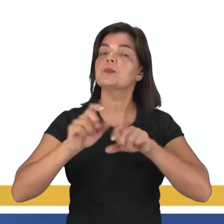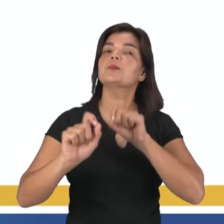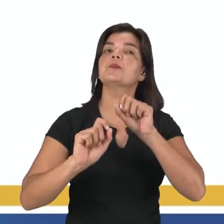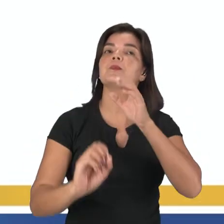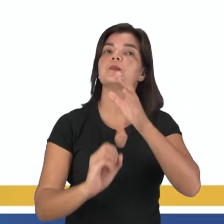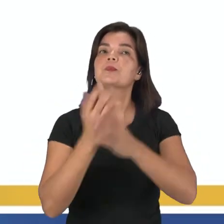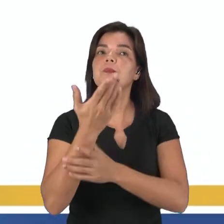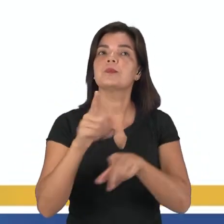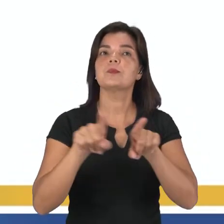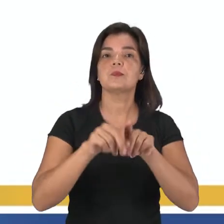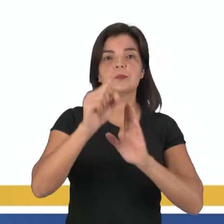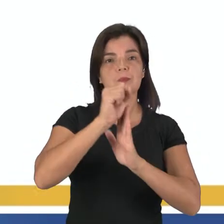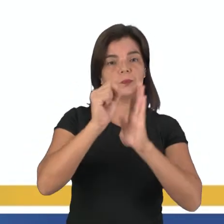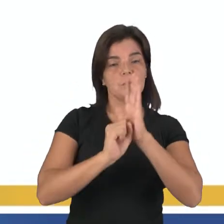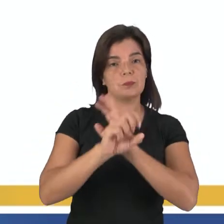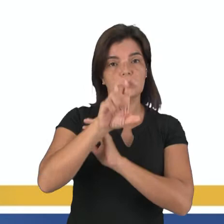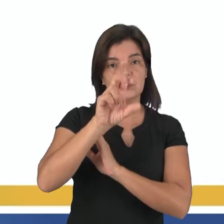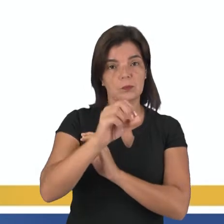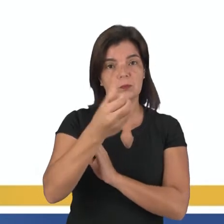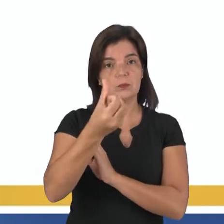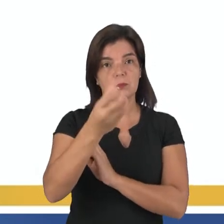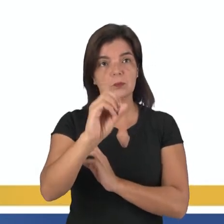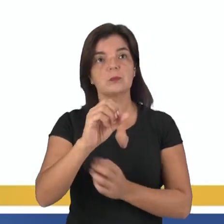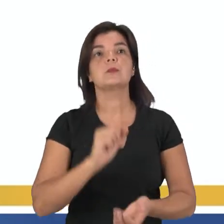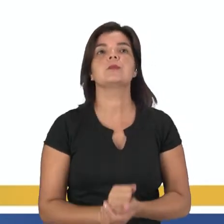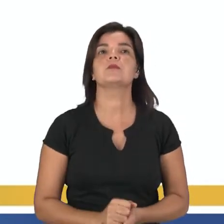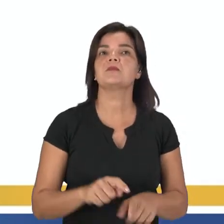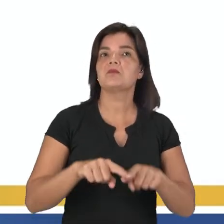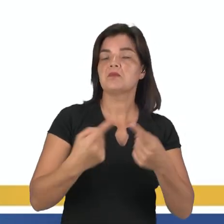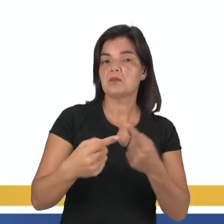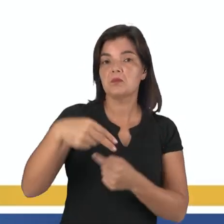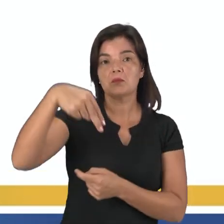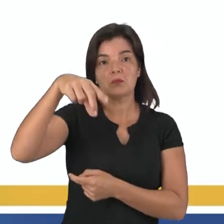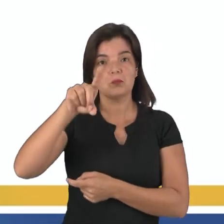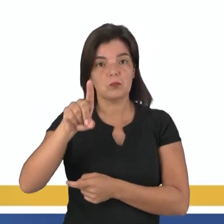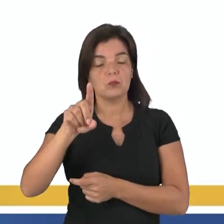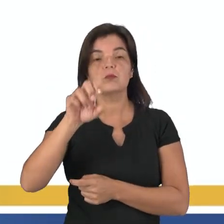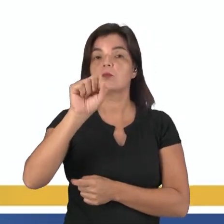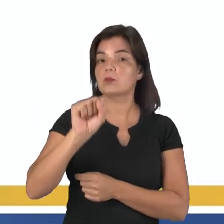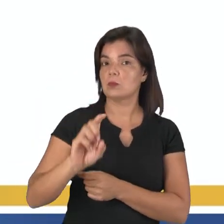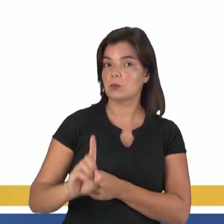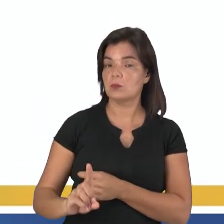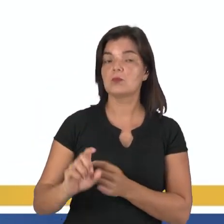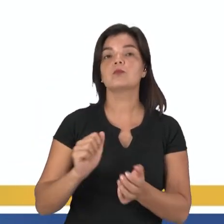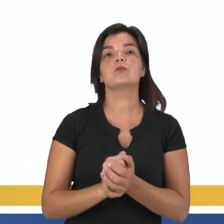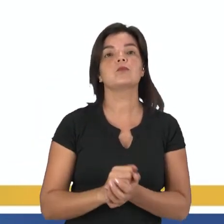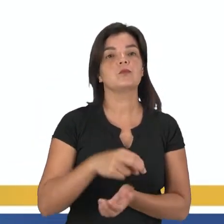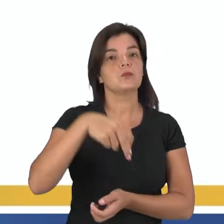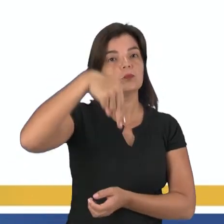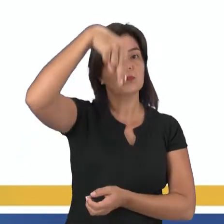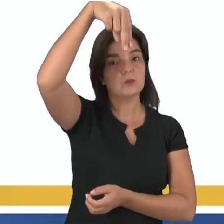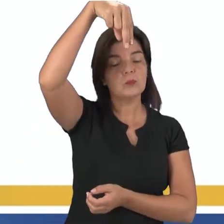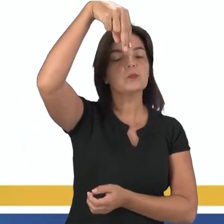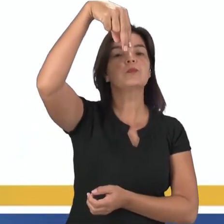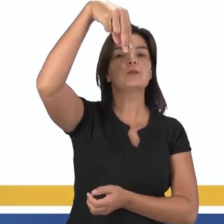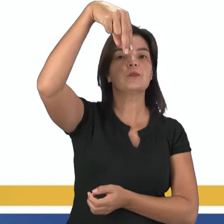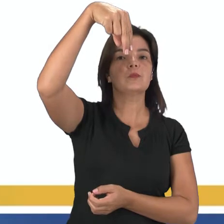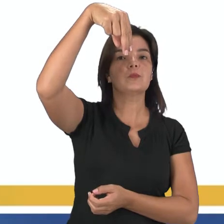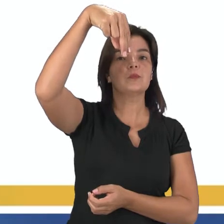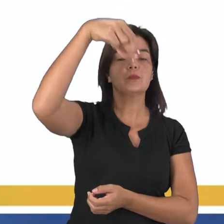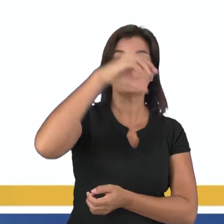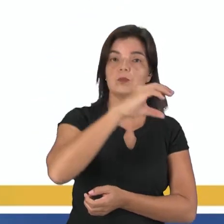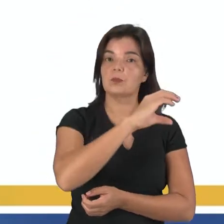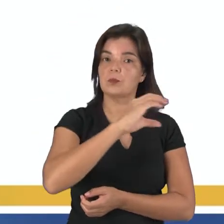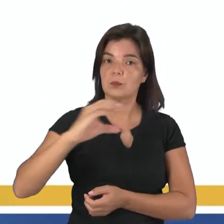acontece na década de 50 e 60, seja ele do nordeste para o sudeste, do norte e